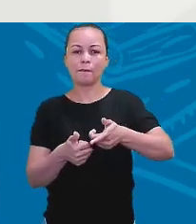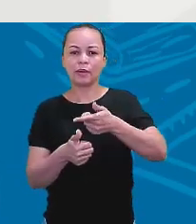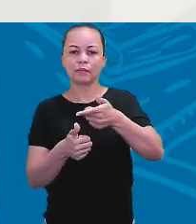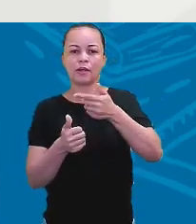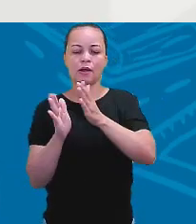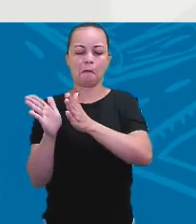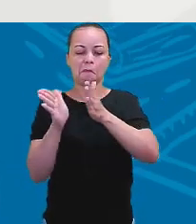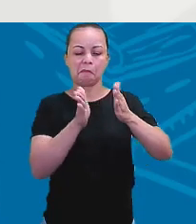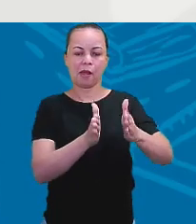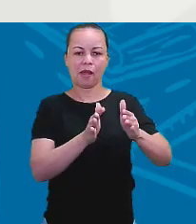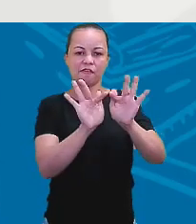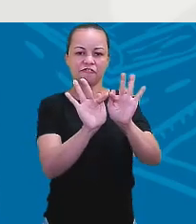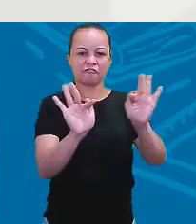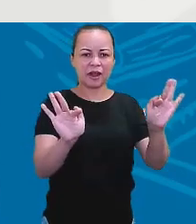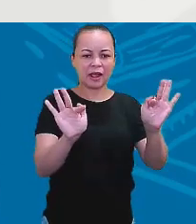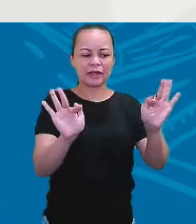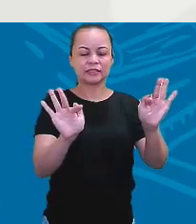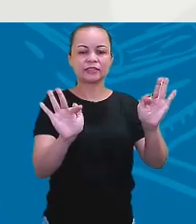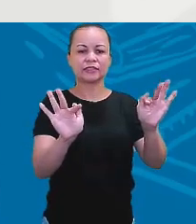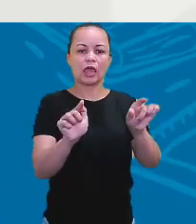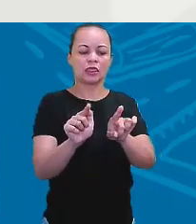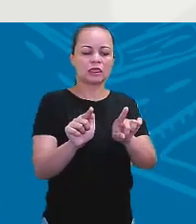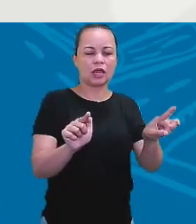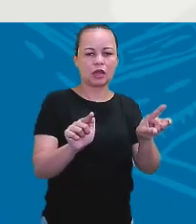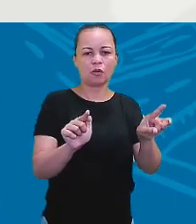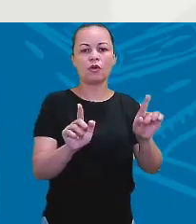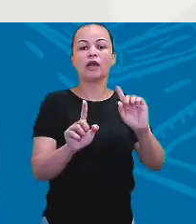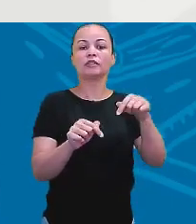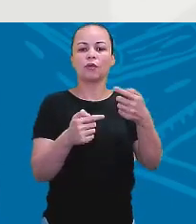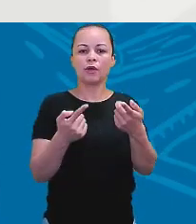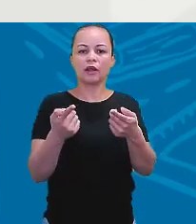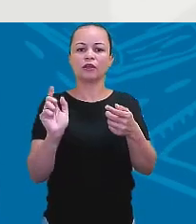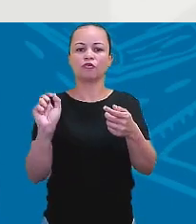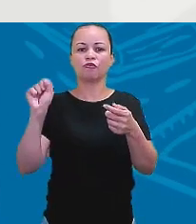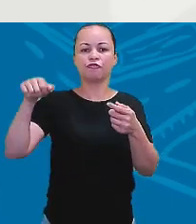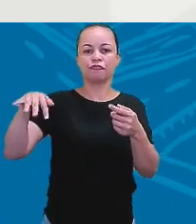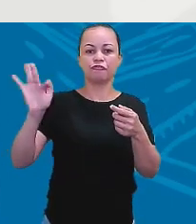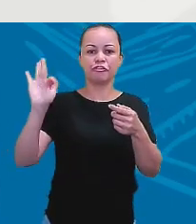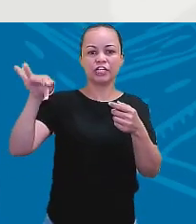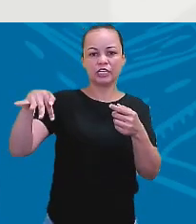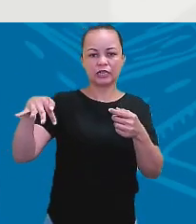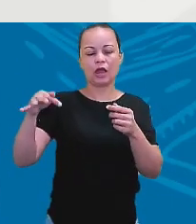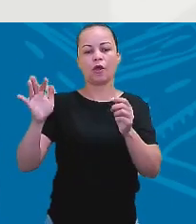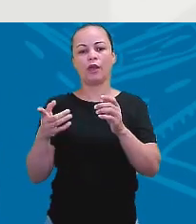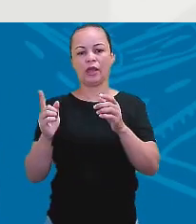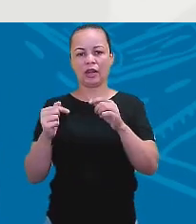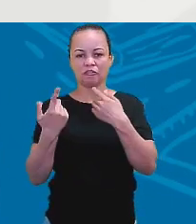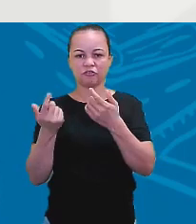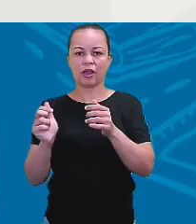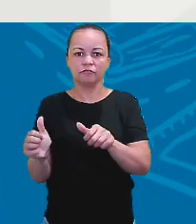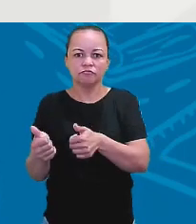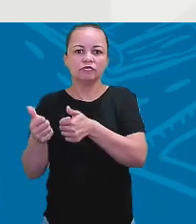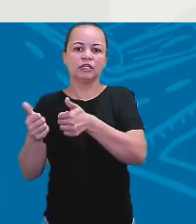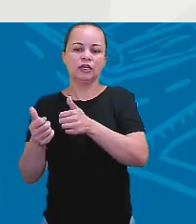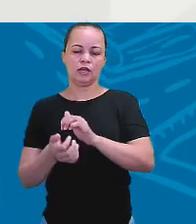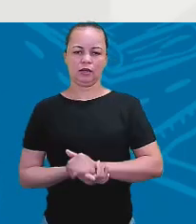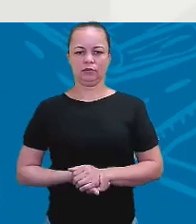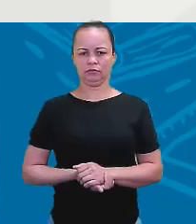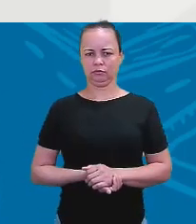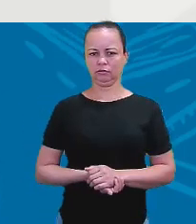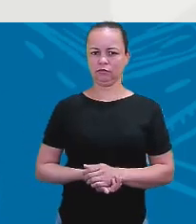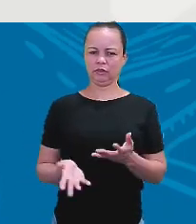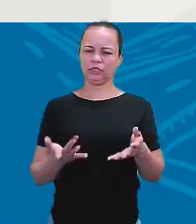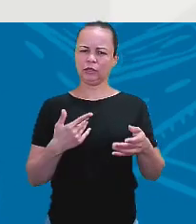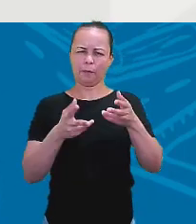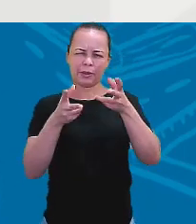parte da frase nega, a question tag vai afirmar. Perceberam logo no início, quando assim, você vai à